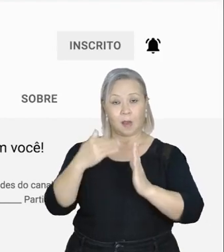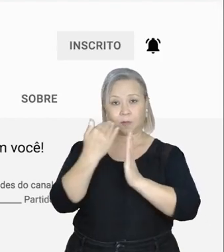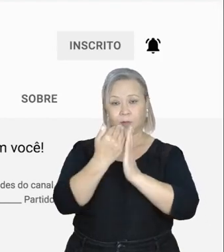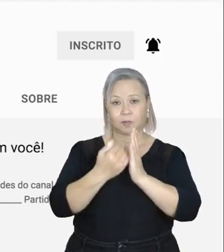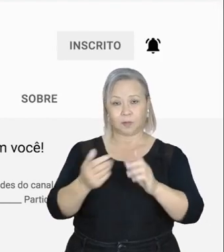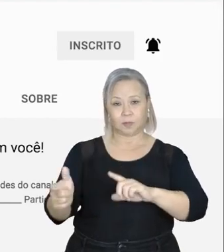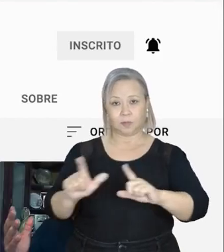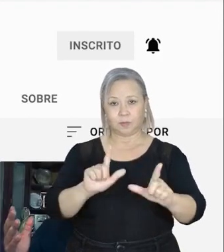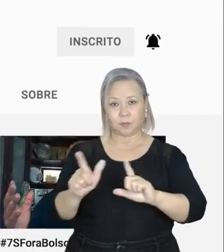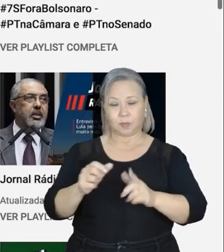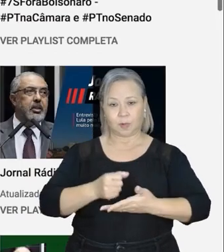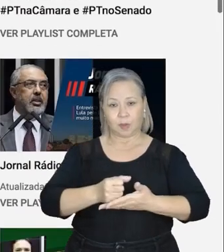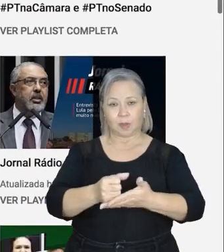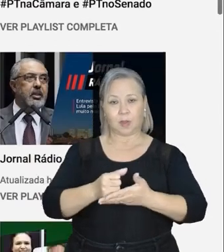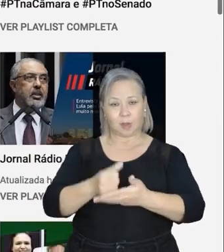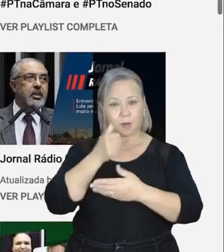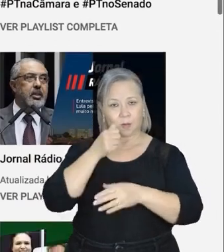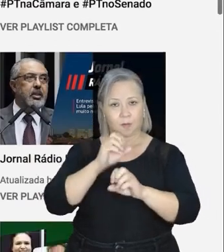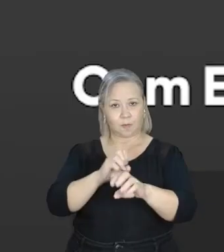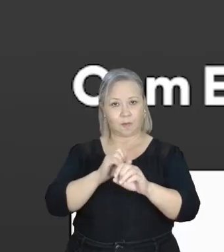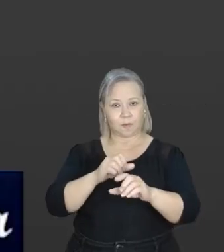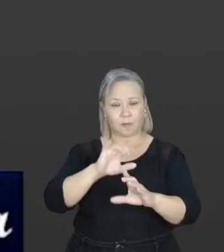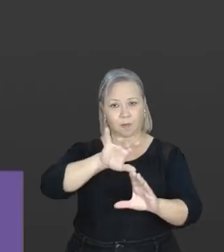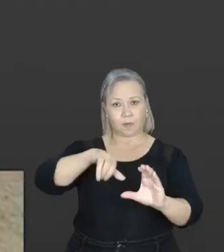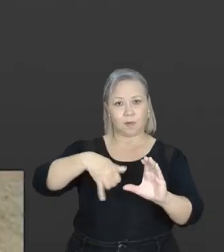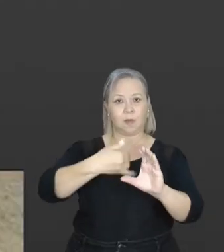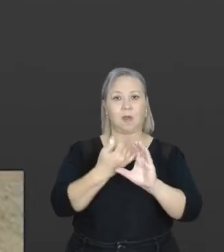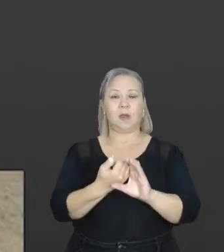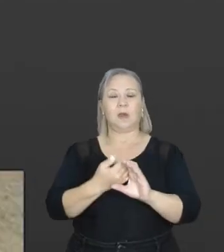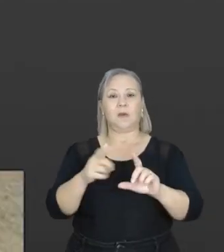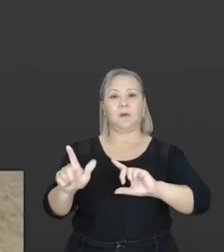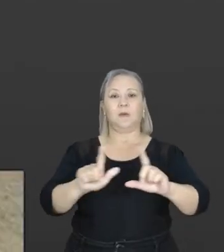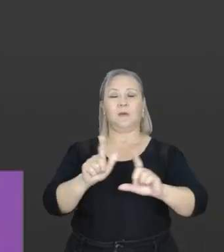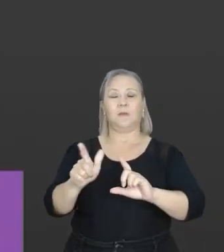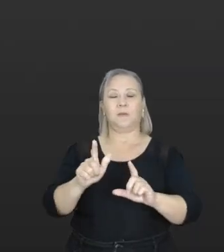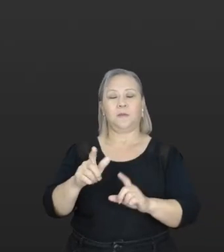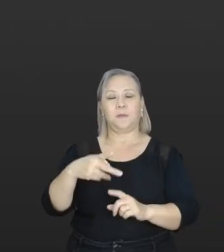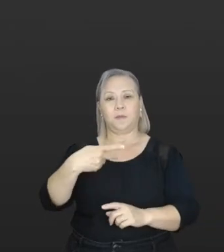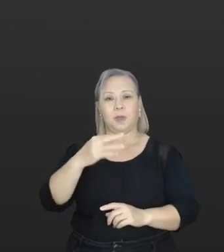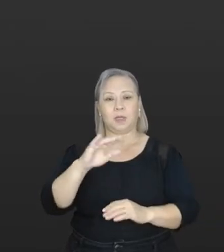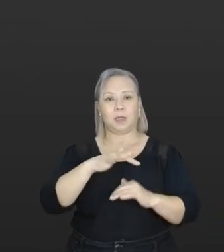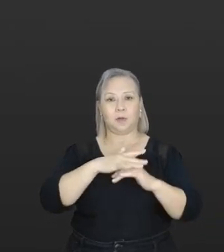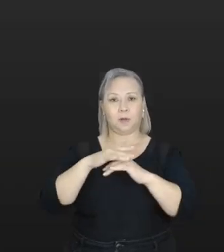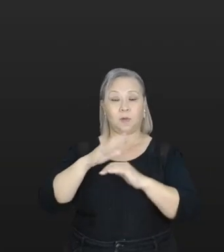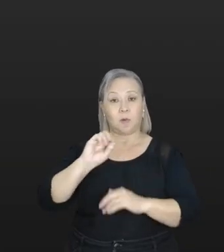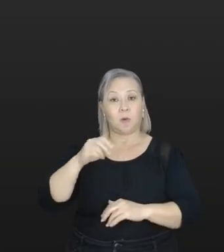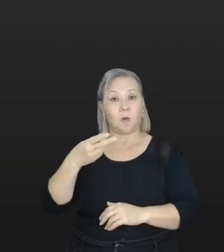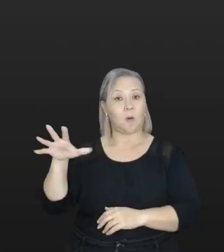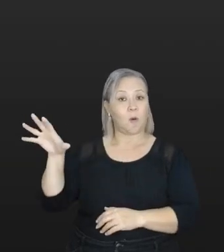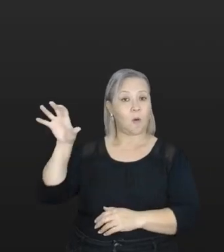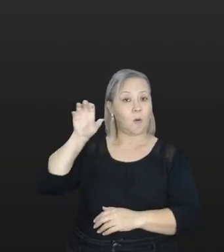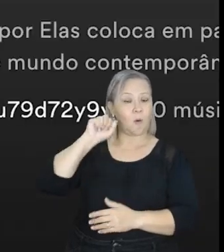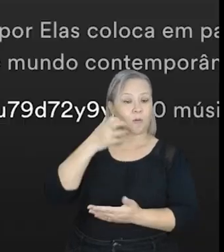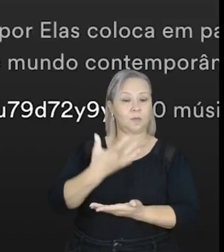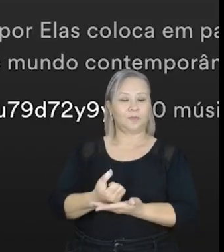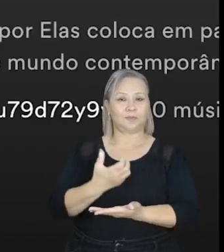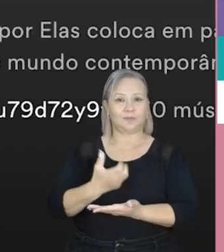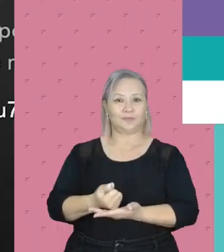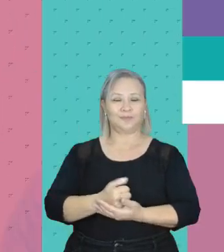TV Elas por Elas formação no canal da TV PT no YouTube ou em formato de podcast no Spotify.